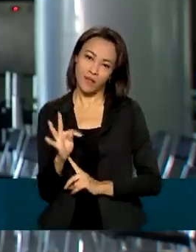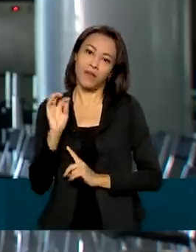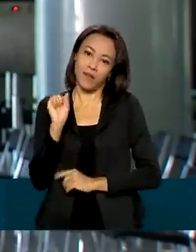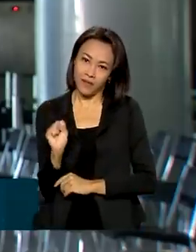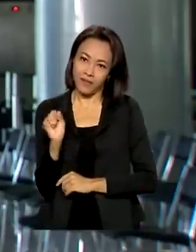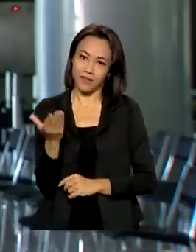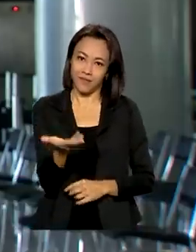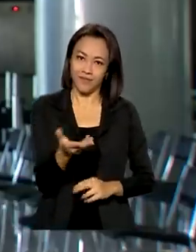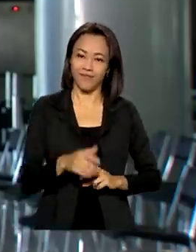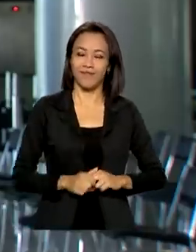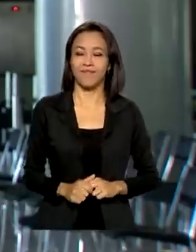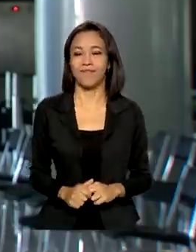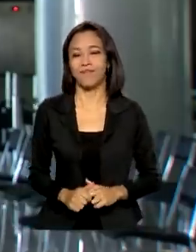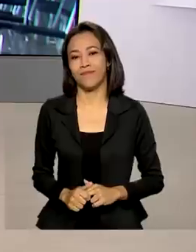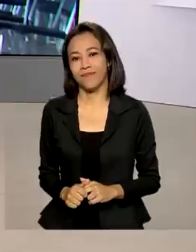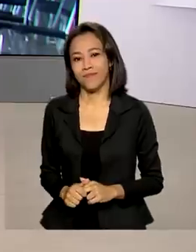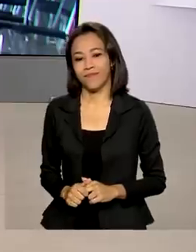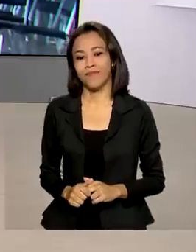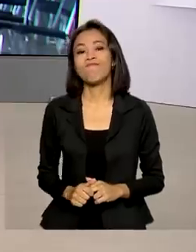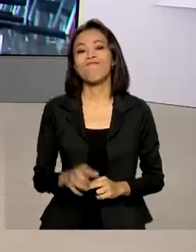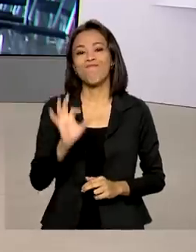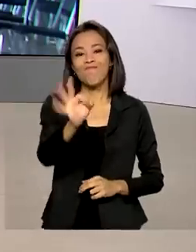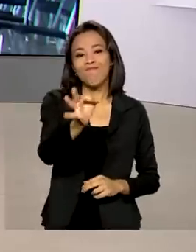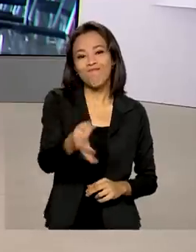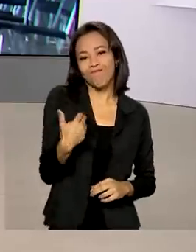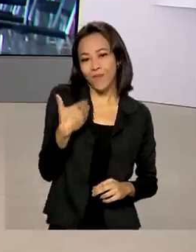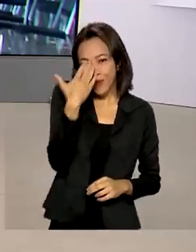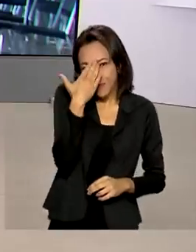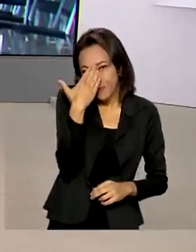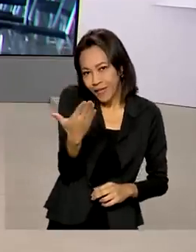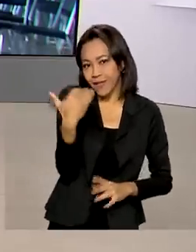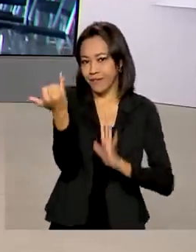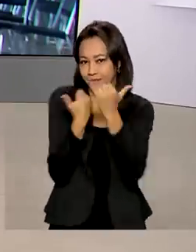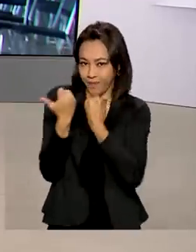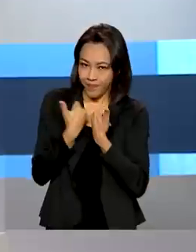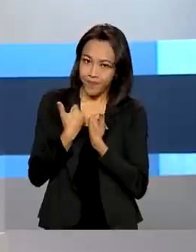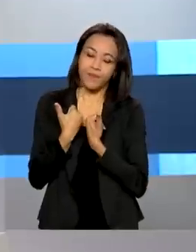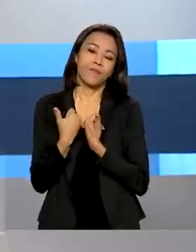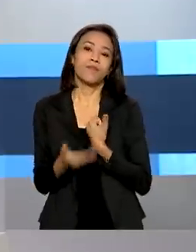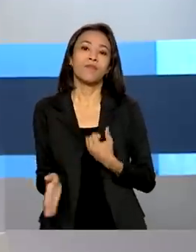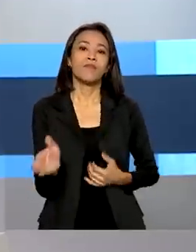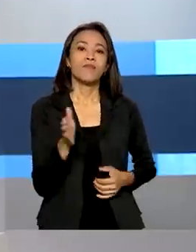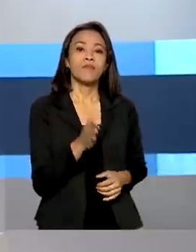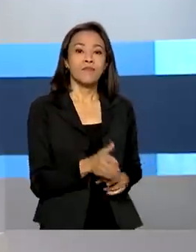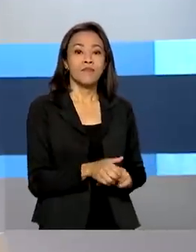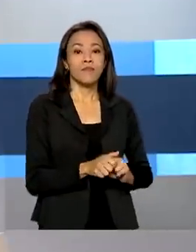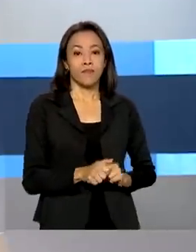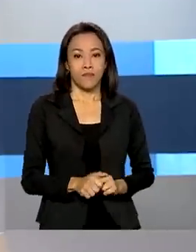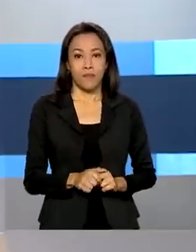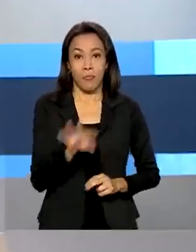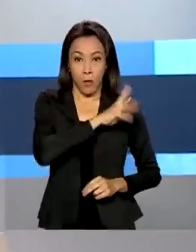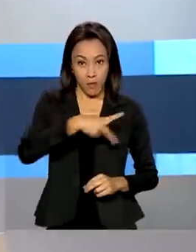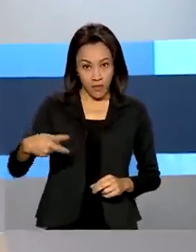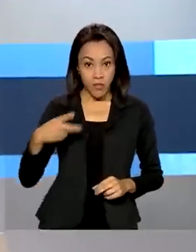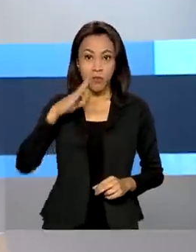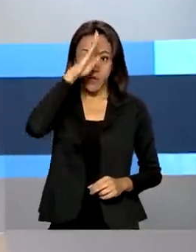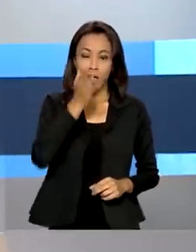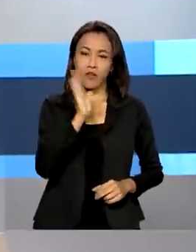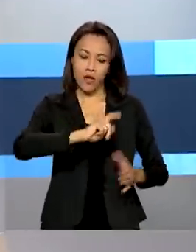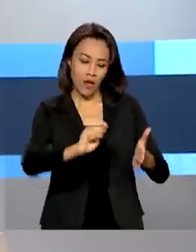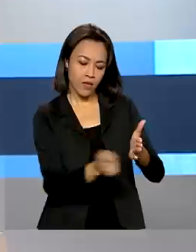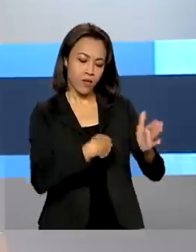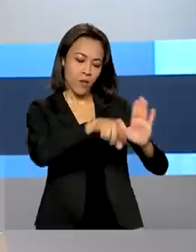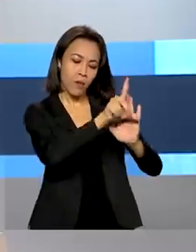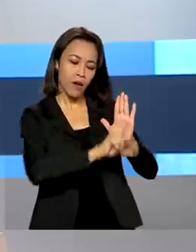Renata, com você. Tá certo, Glauco. Obrigada pelas suas informações. E olha, o presidente Jair Bolsonaro sancionou a lei que